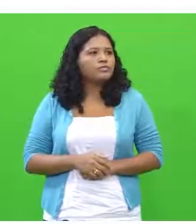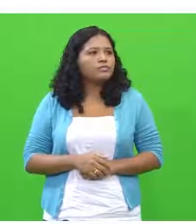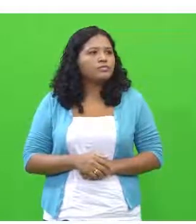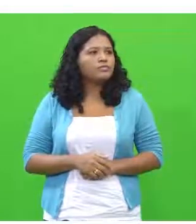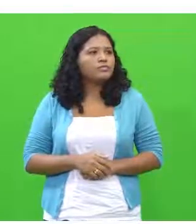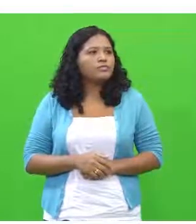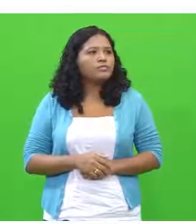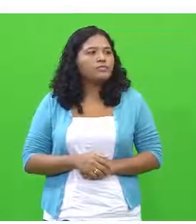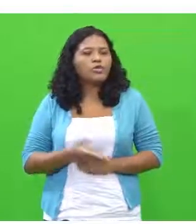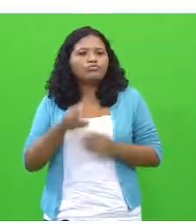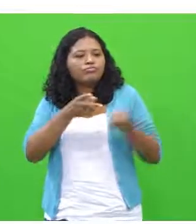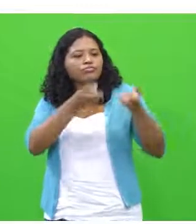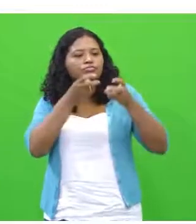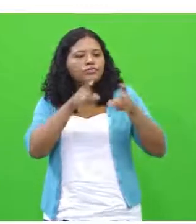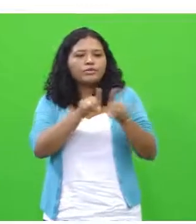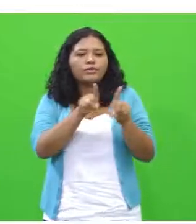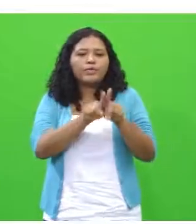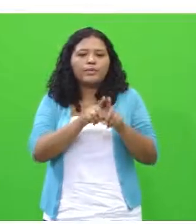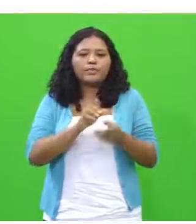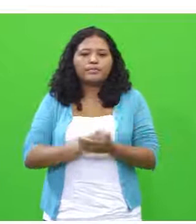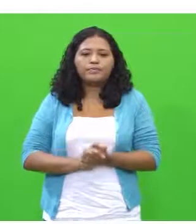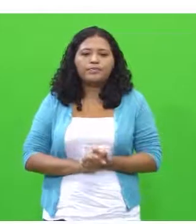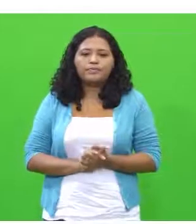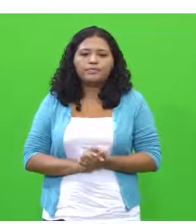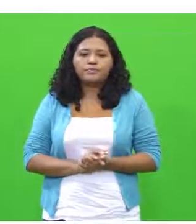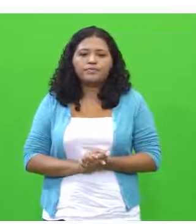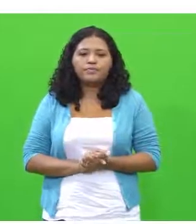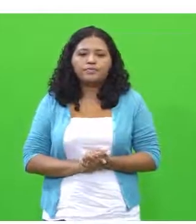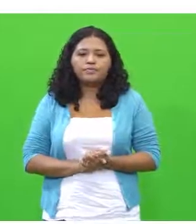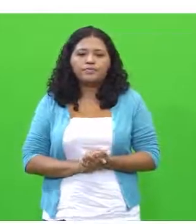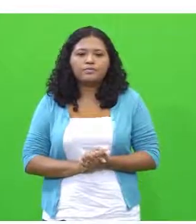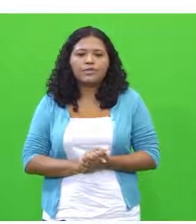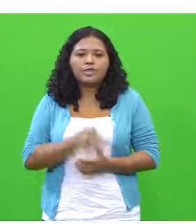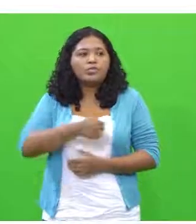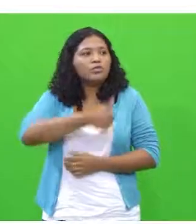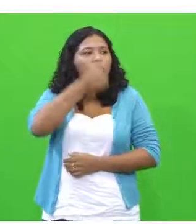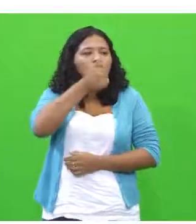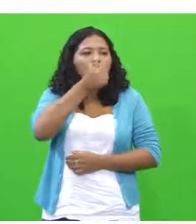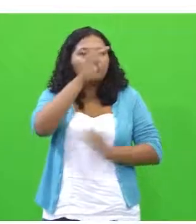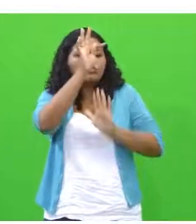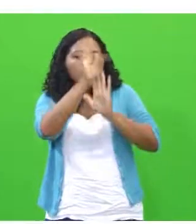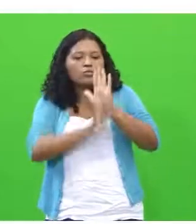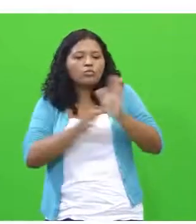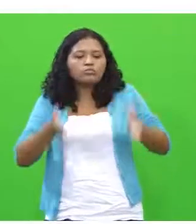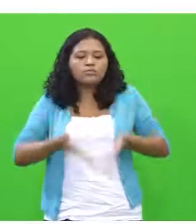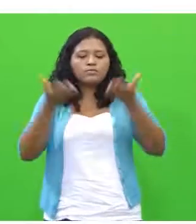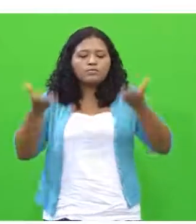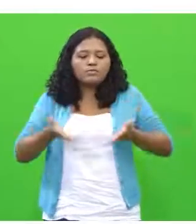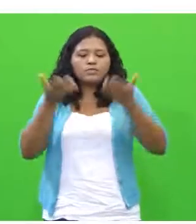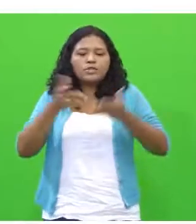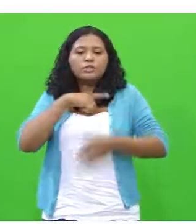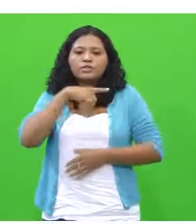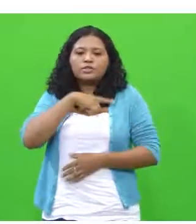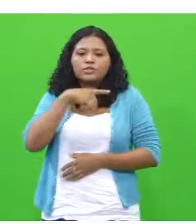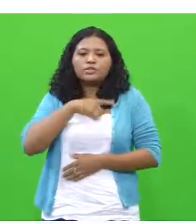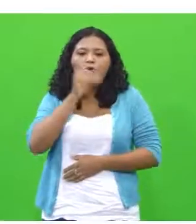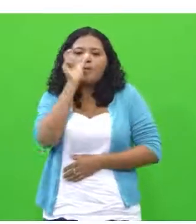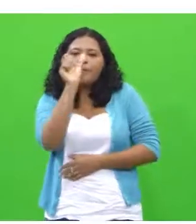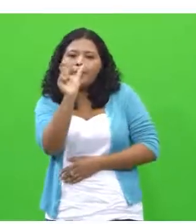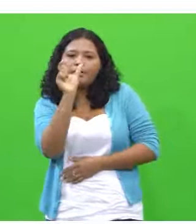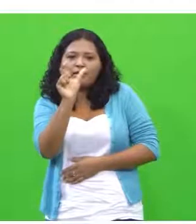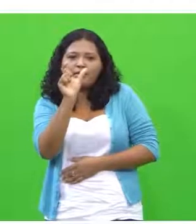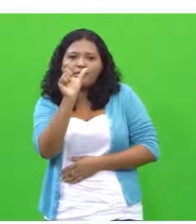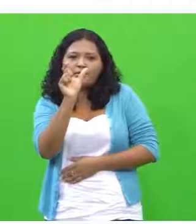Olha o que nós destacamos aí. Nesse primeiro texto motivador, nós temos palavras